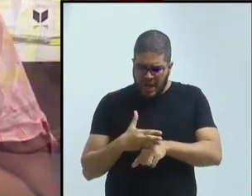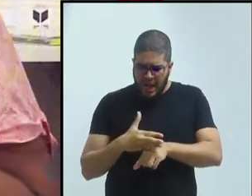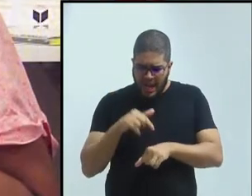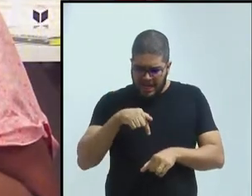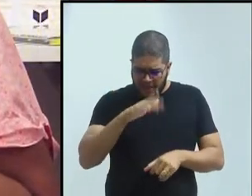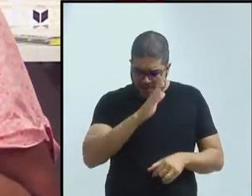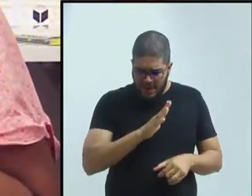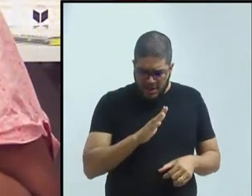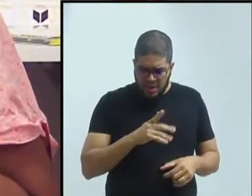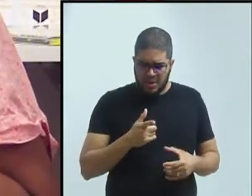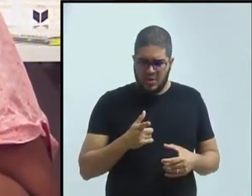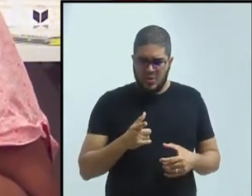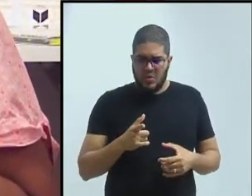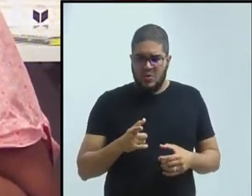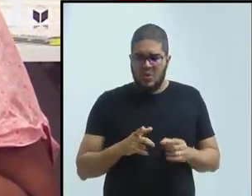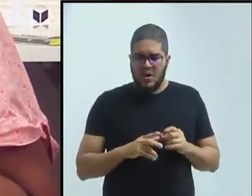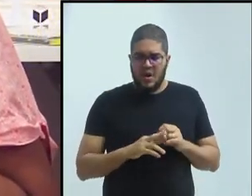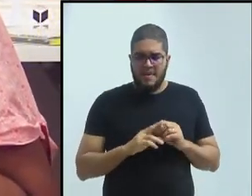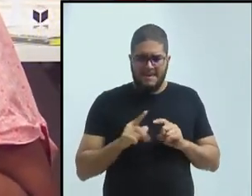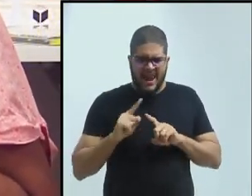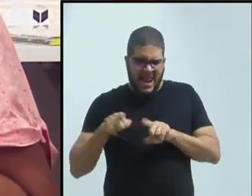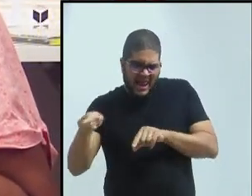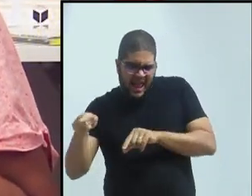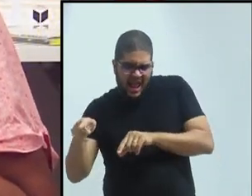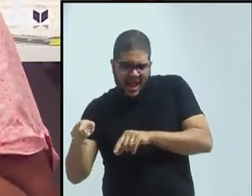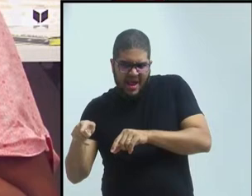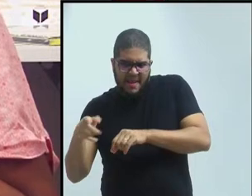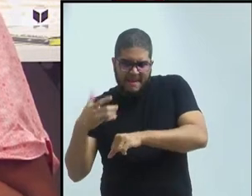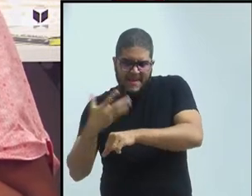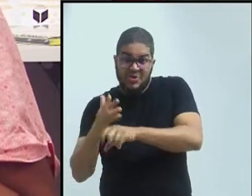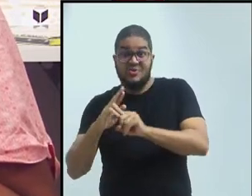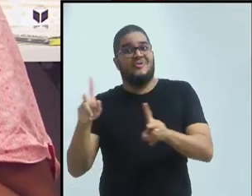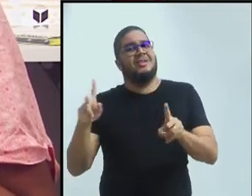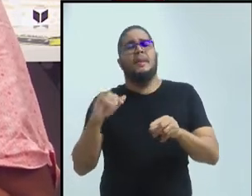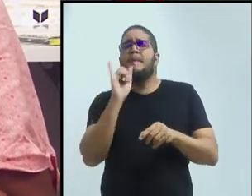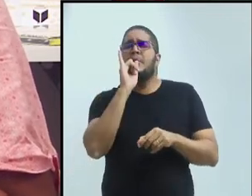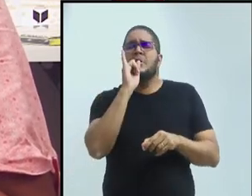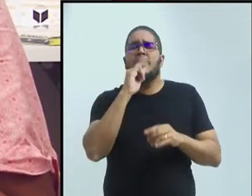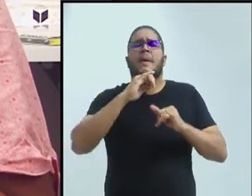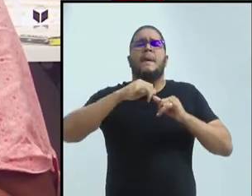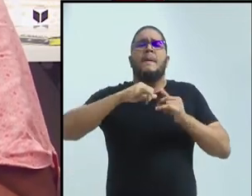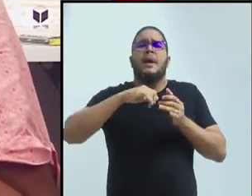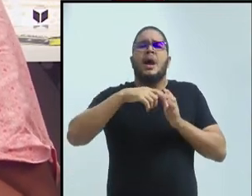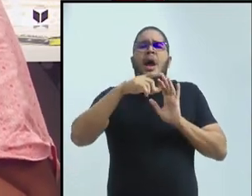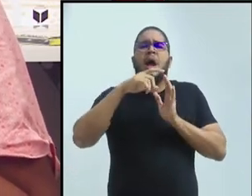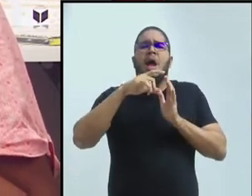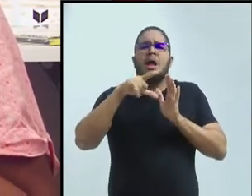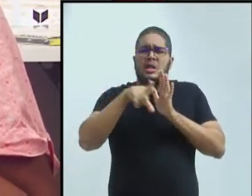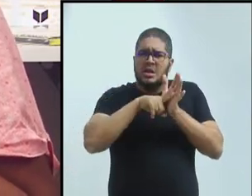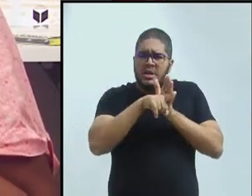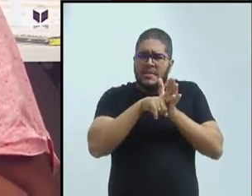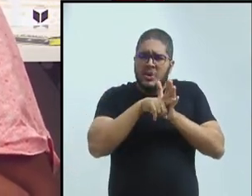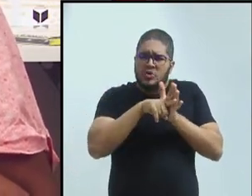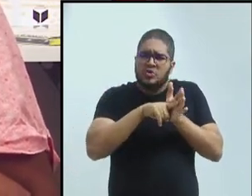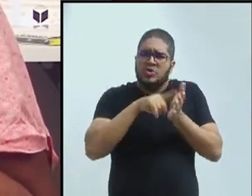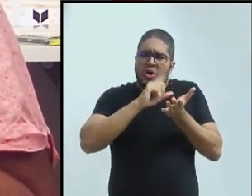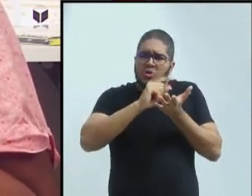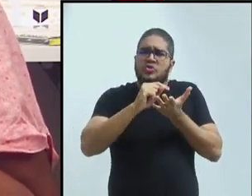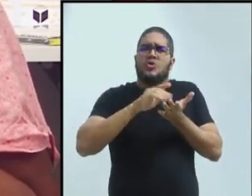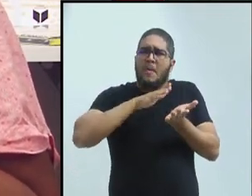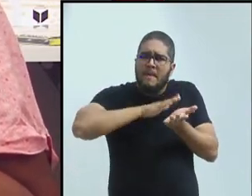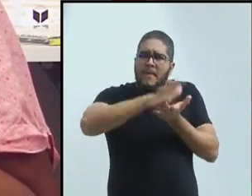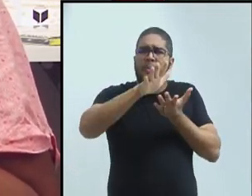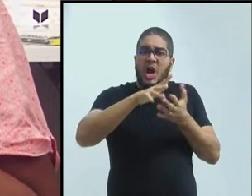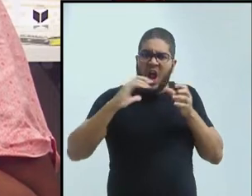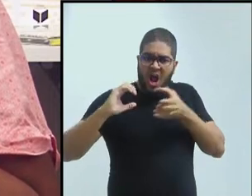publicar em conjunto é bem difícil, é uma coisa talvez a médio prazo, na medida em que a gente está formando até, estamos